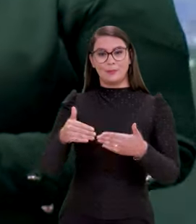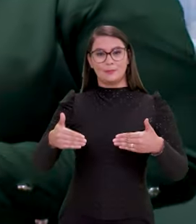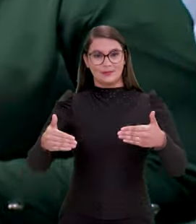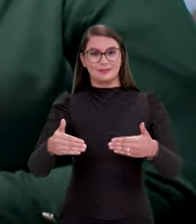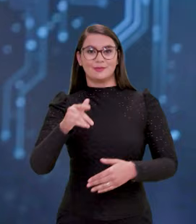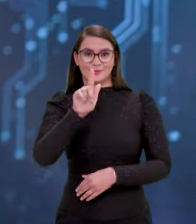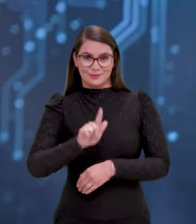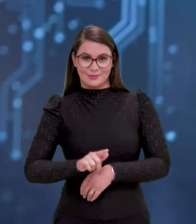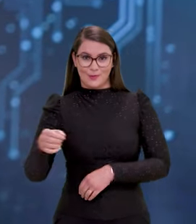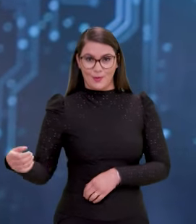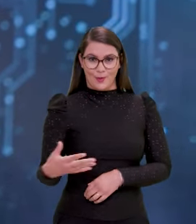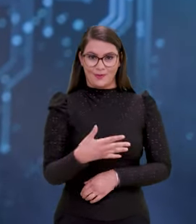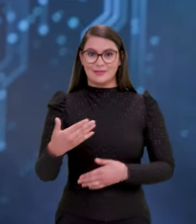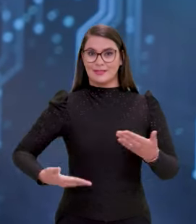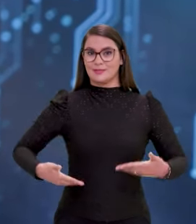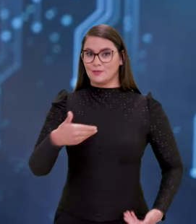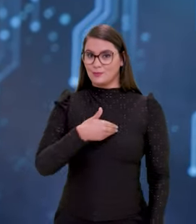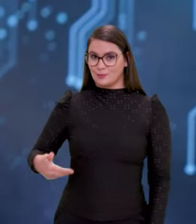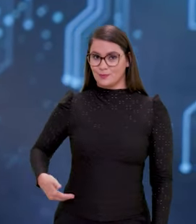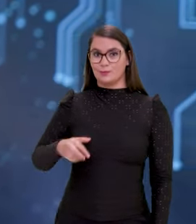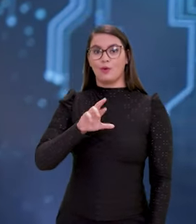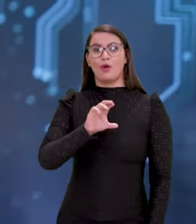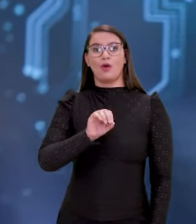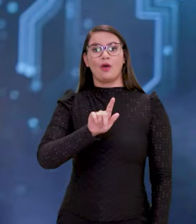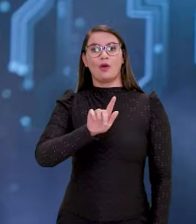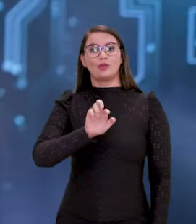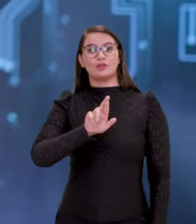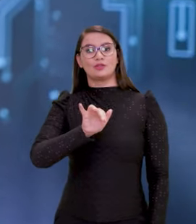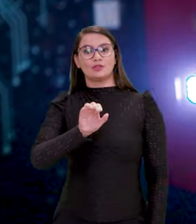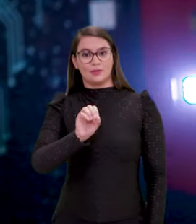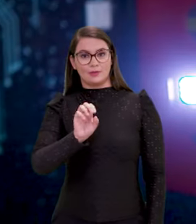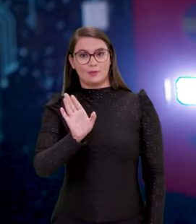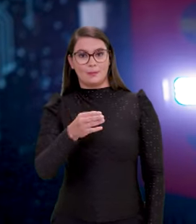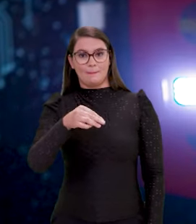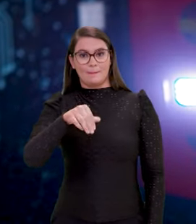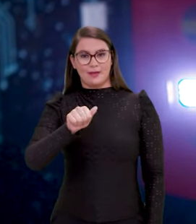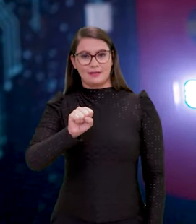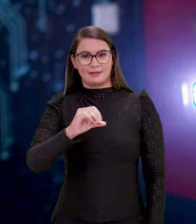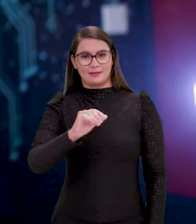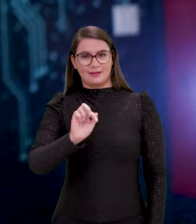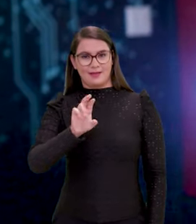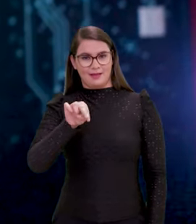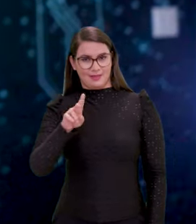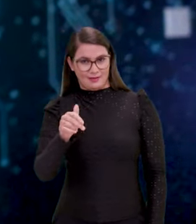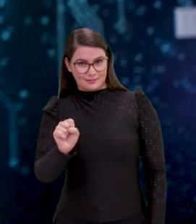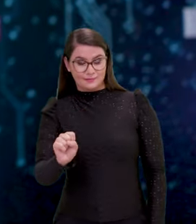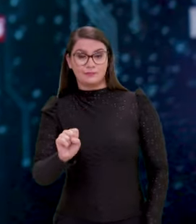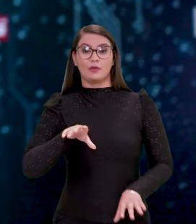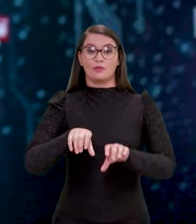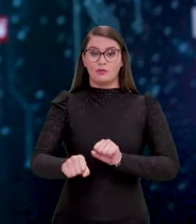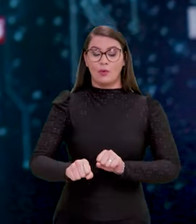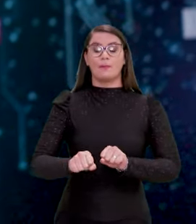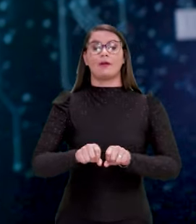Ministério da Gestão e da Inovação em Serviços Públicos está Rogério Mascarenhas. Rogério é formado em informática